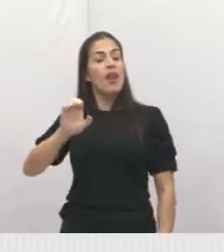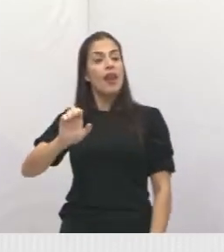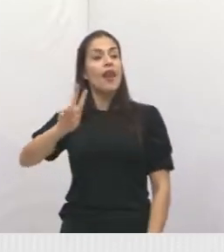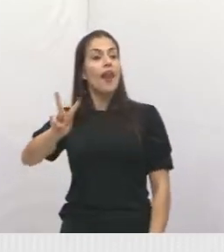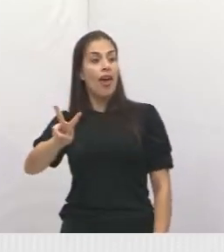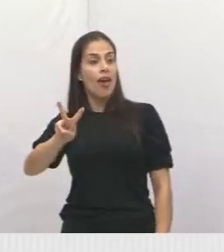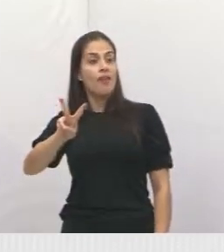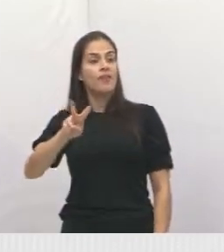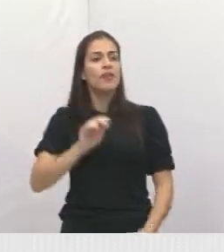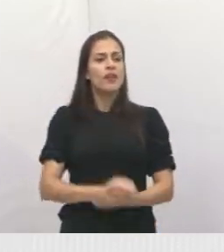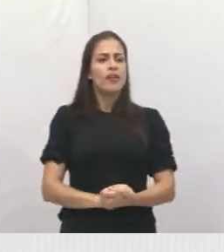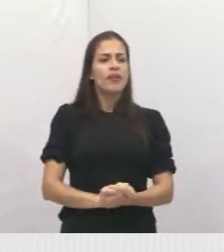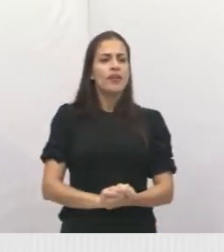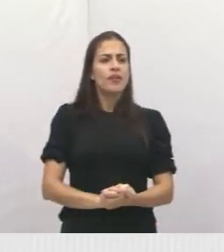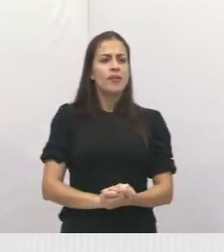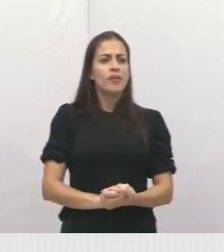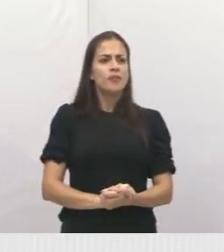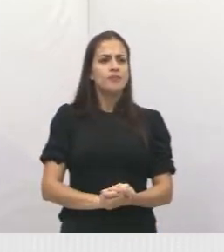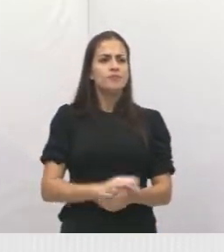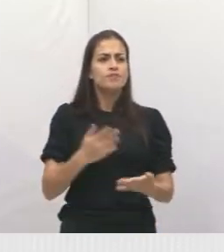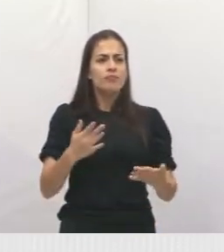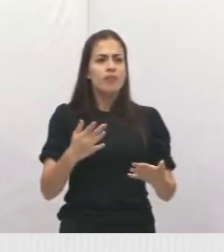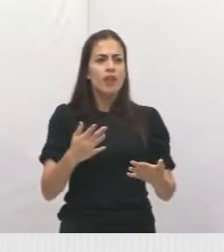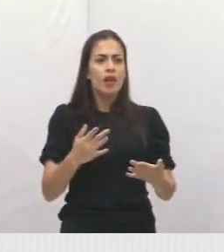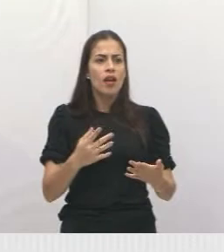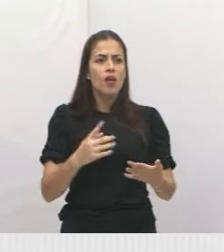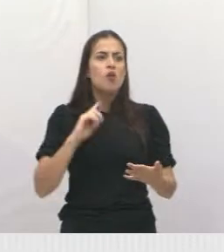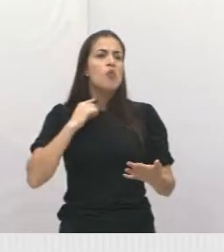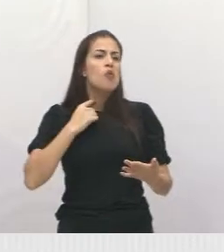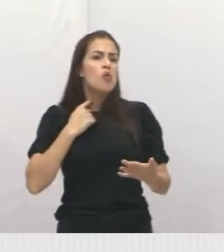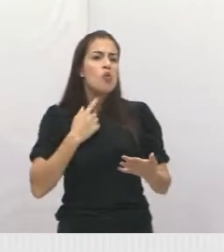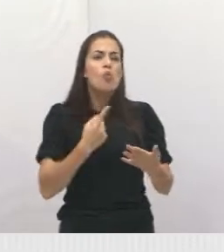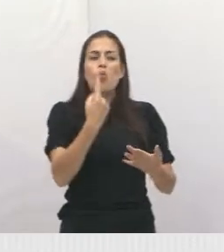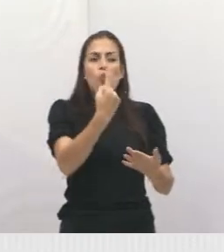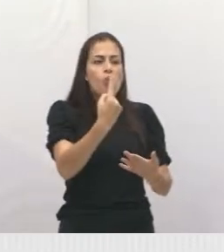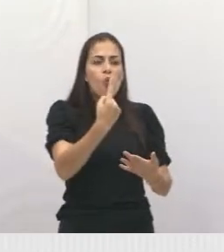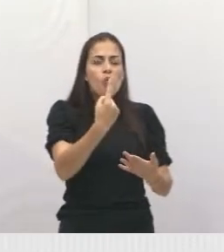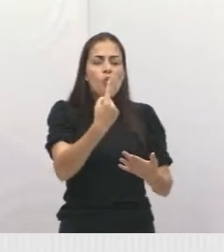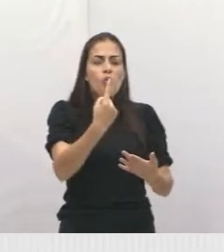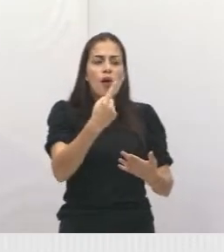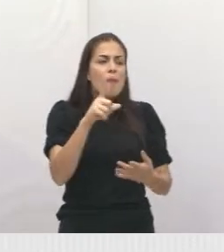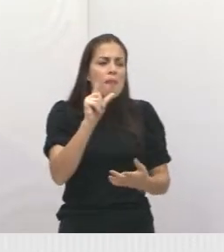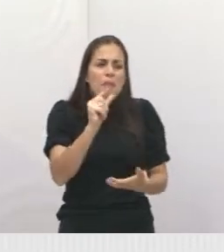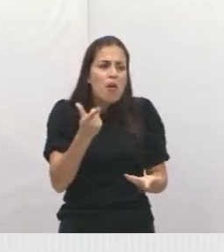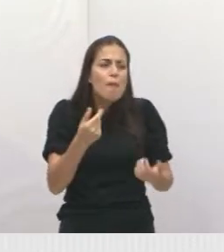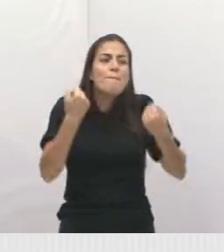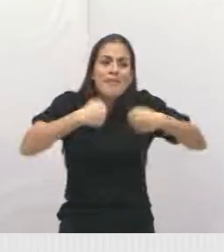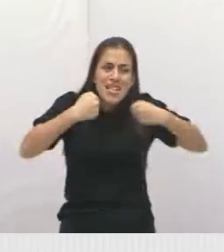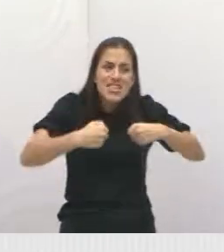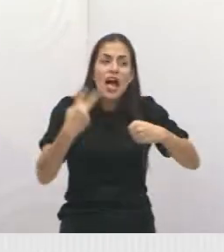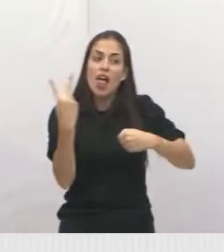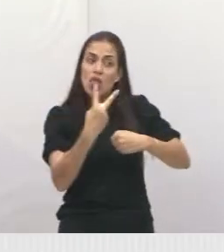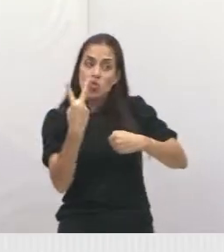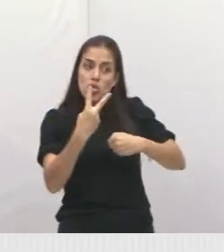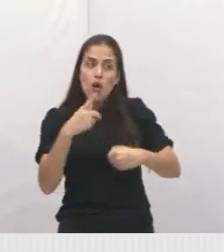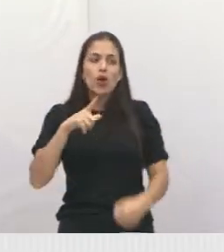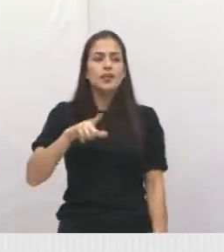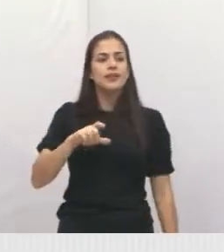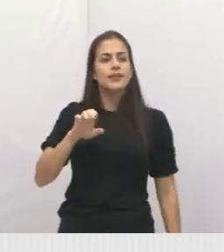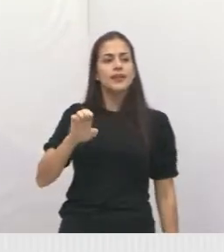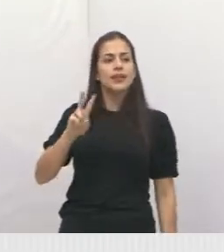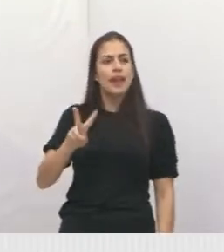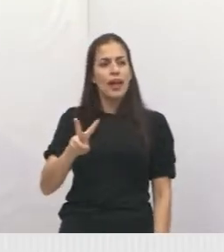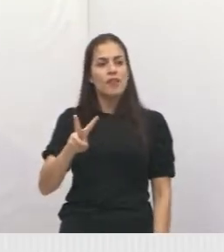se está tendo essa quantidade de lixo, um leve não está sendo suficiente. Vamos fazer mais um. Ou vamos fazer um mais